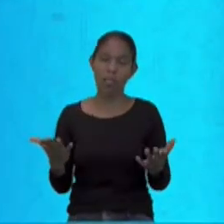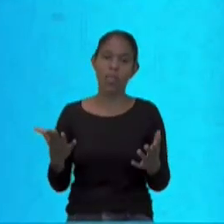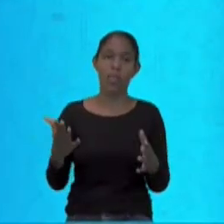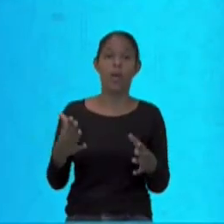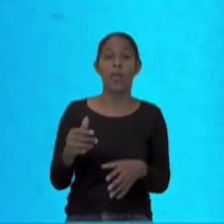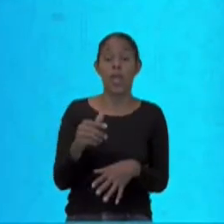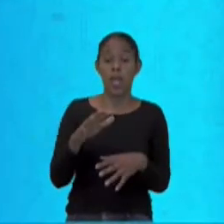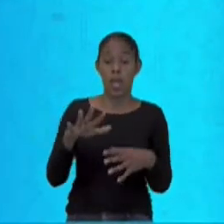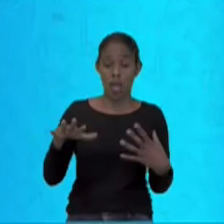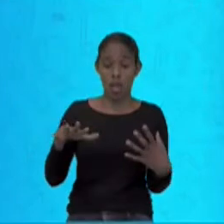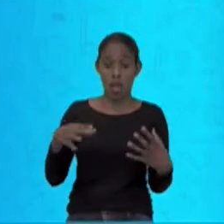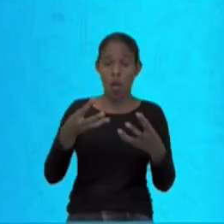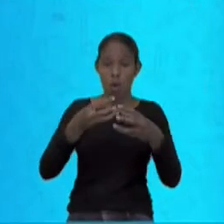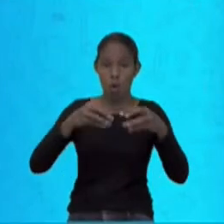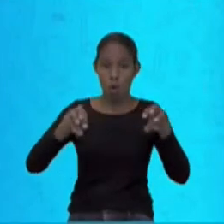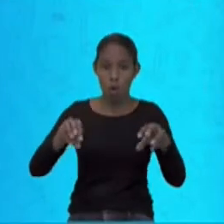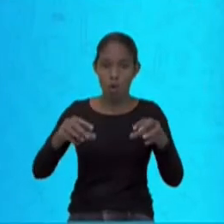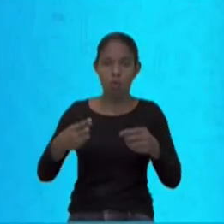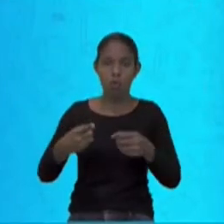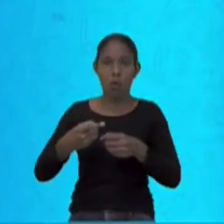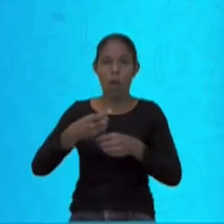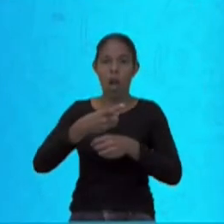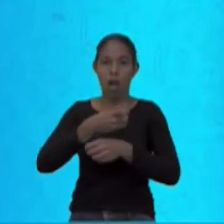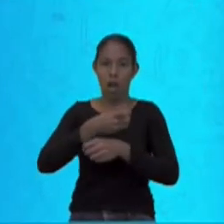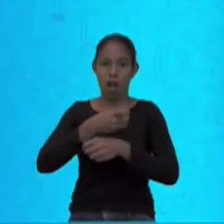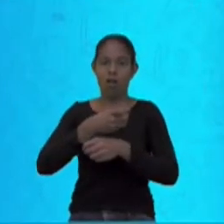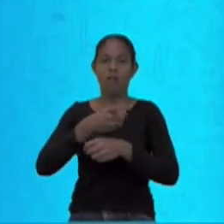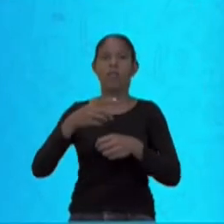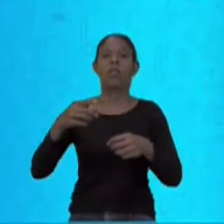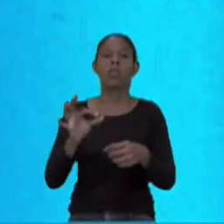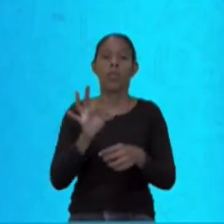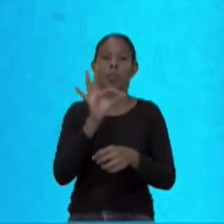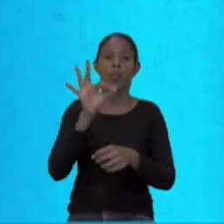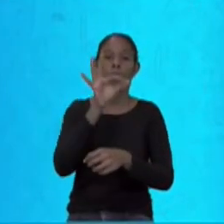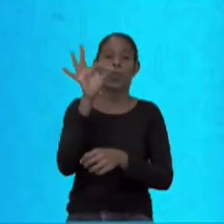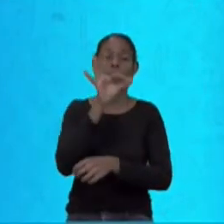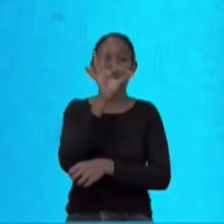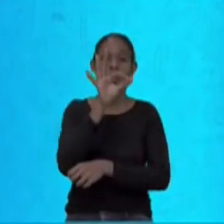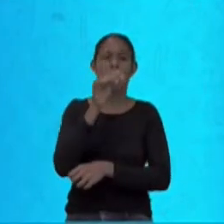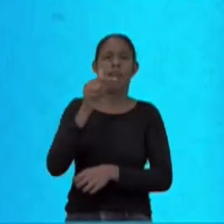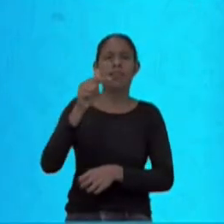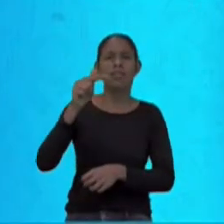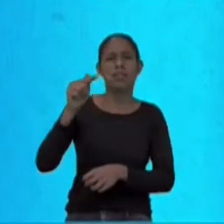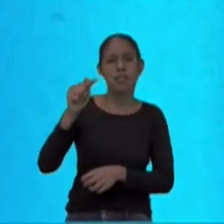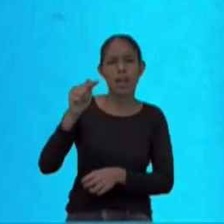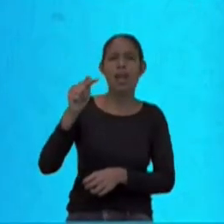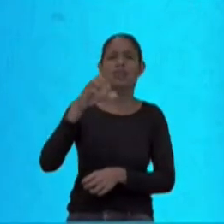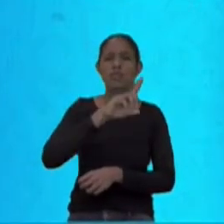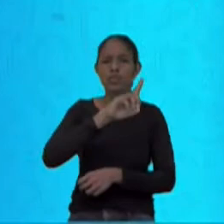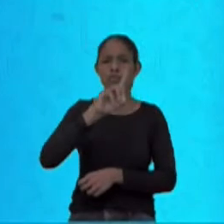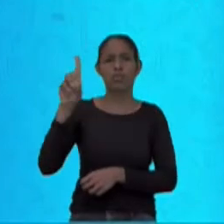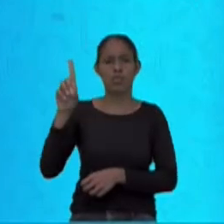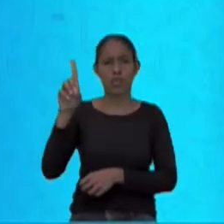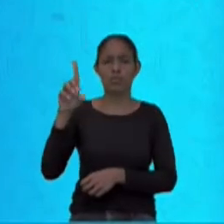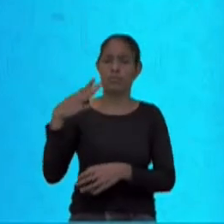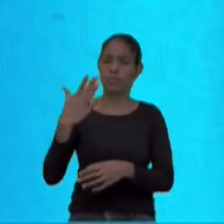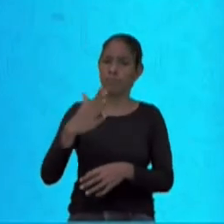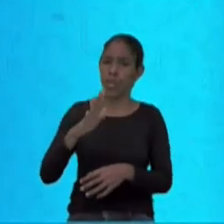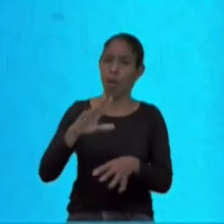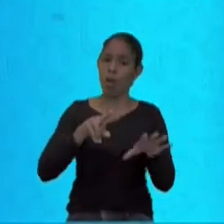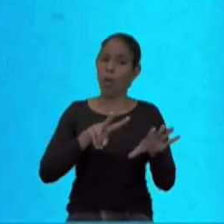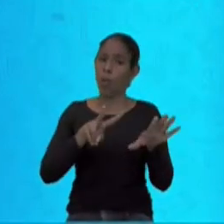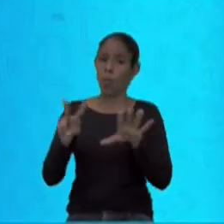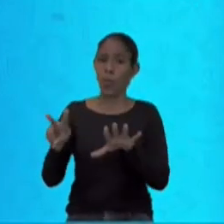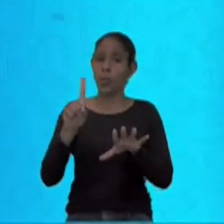7 dias, O ideal, então, é que nós façamos sempre uma limpeza semanal, que dura 7 dias, na nossa